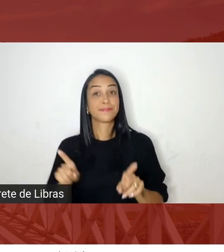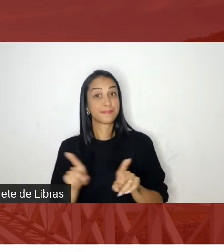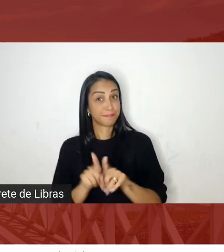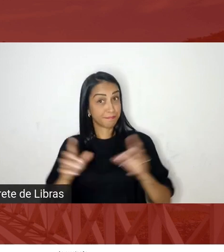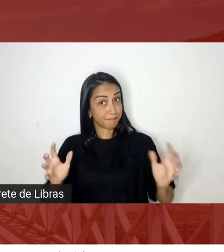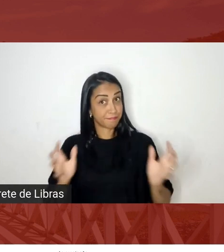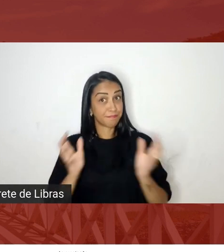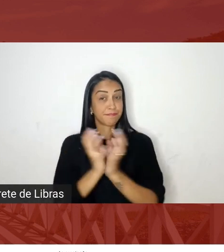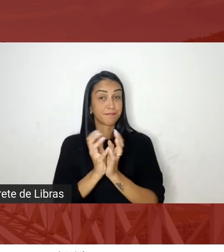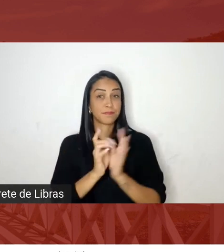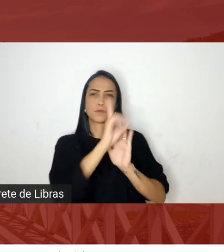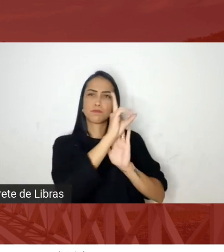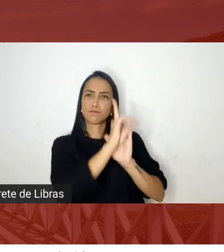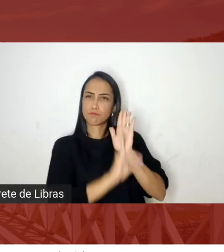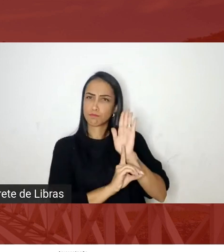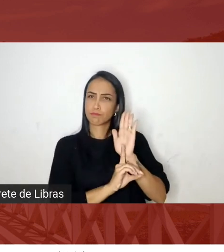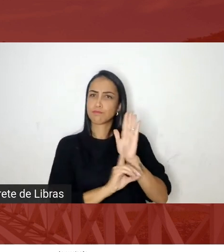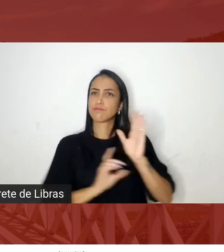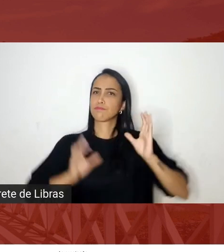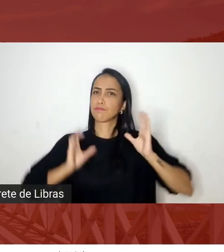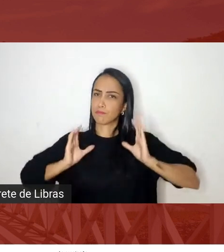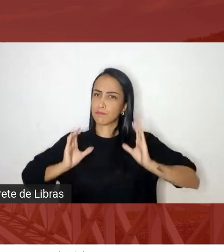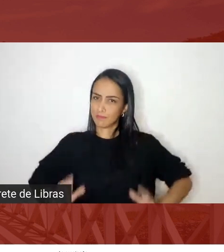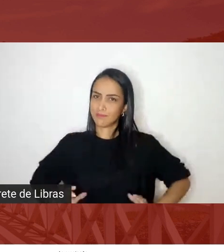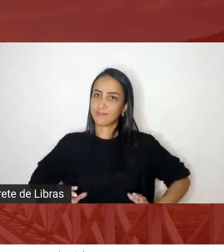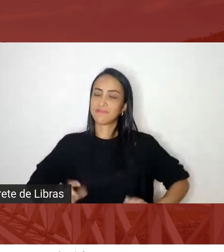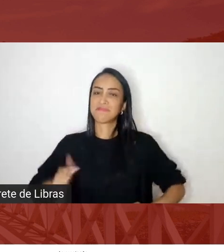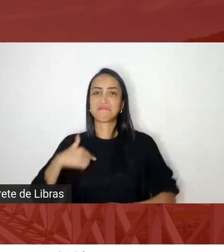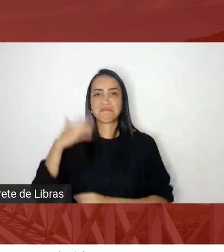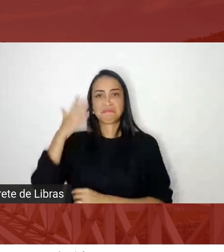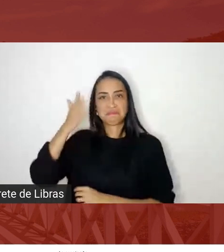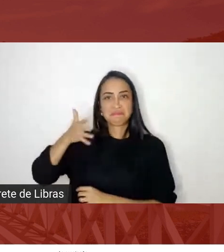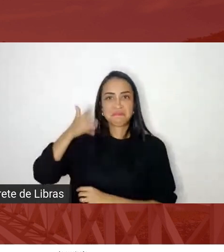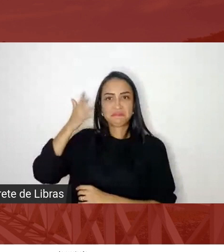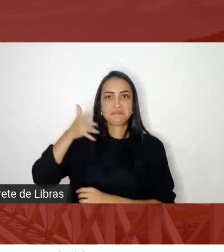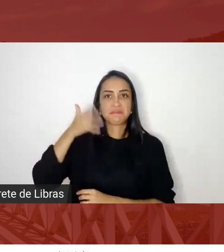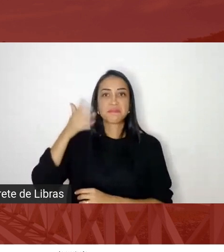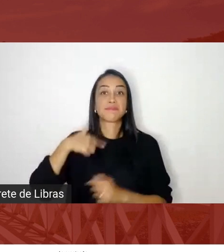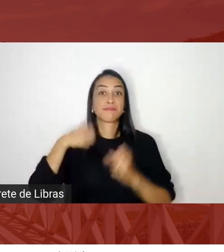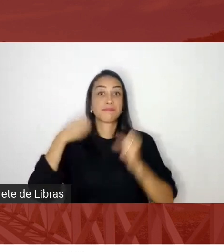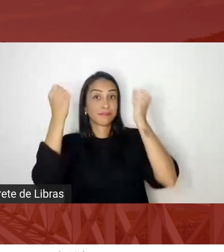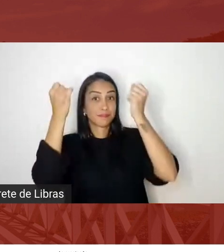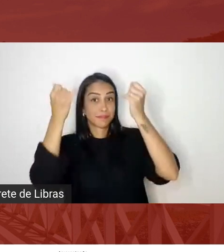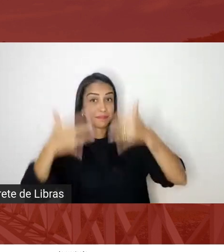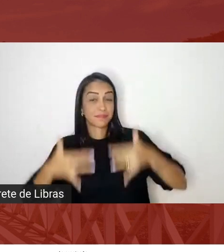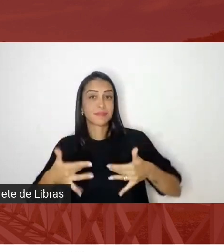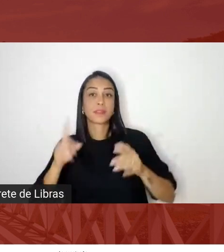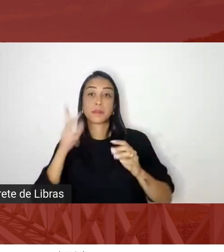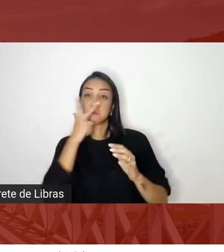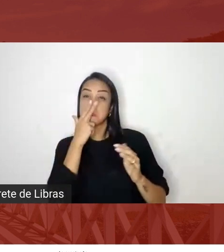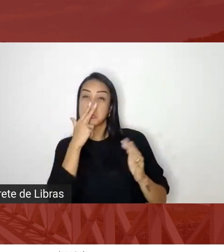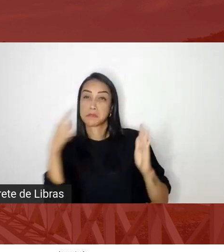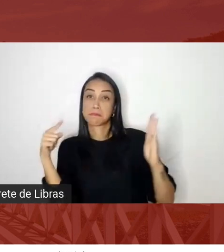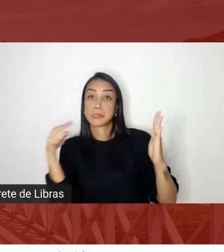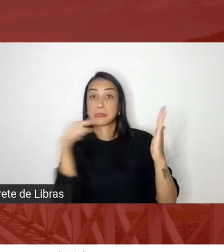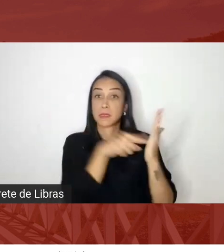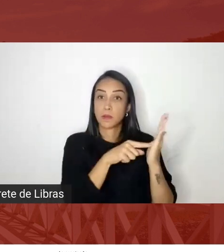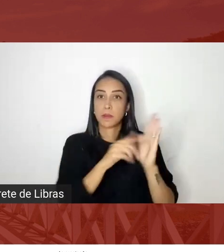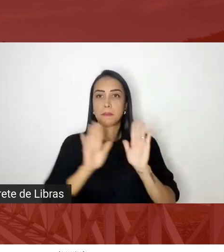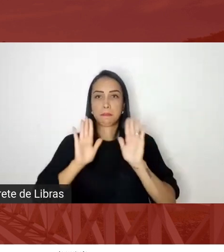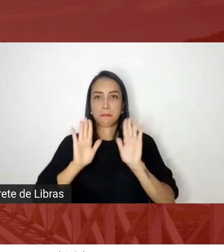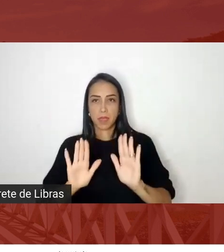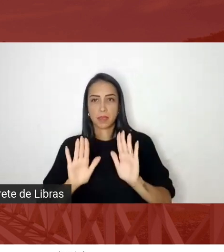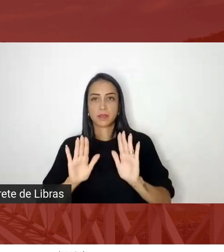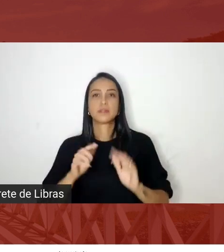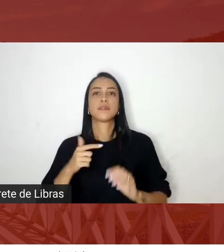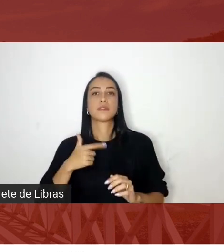cidadania a minha fala foi uma fala um tanto quanto de denúncia mas a minha forma